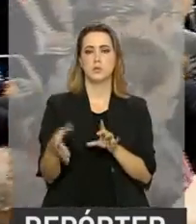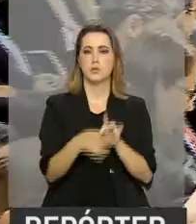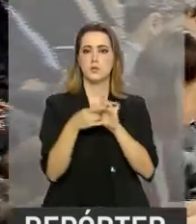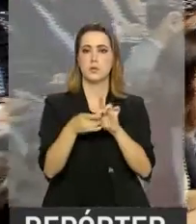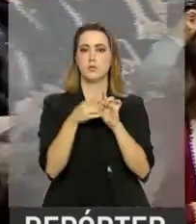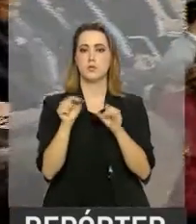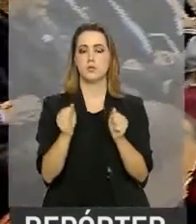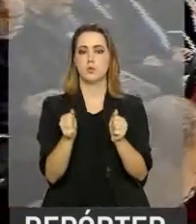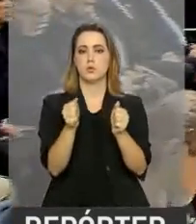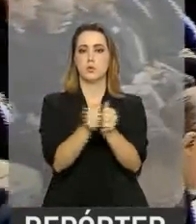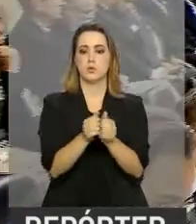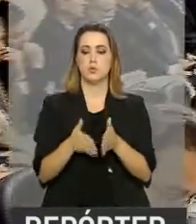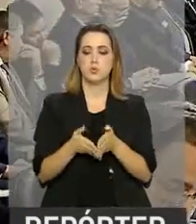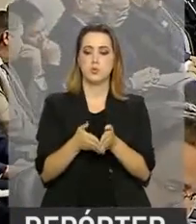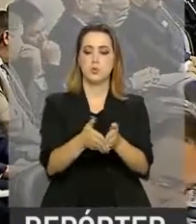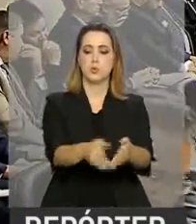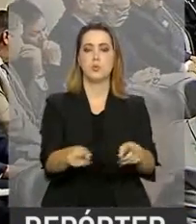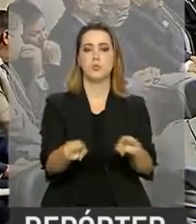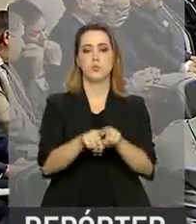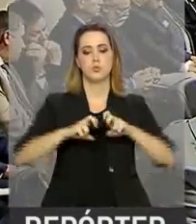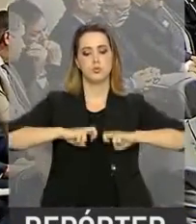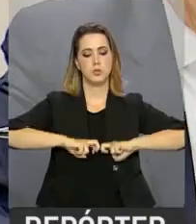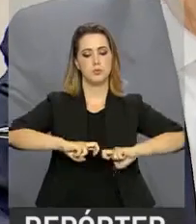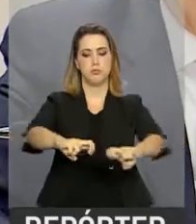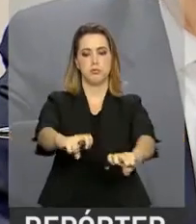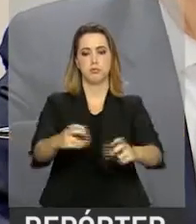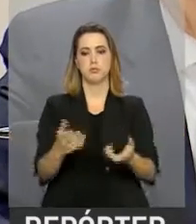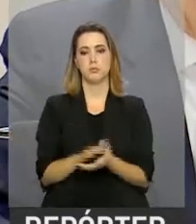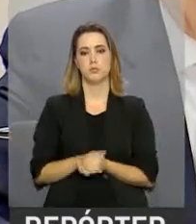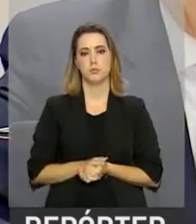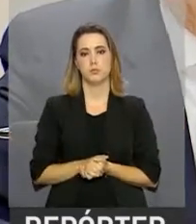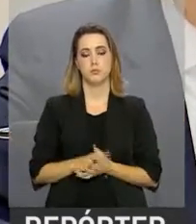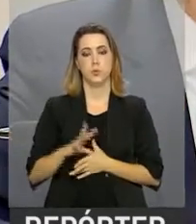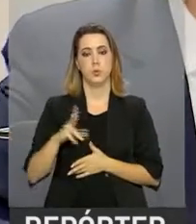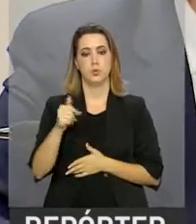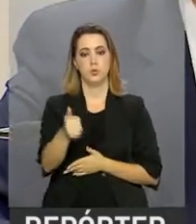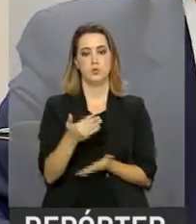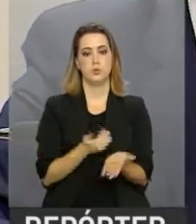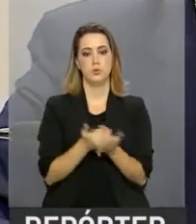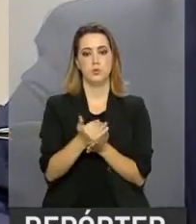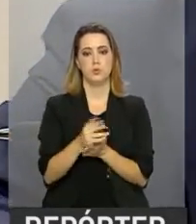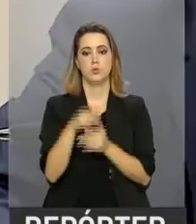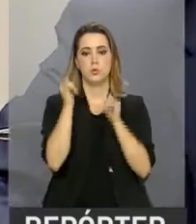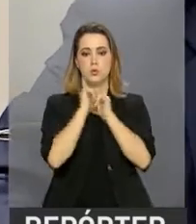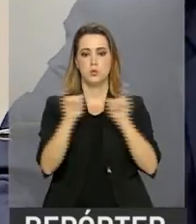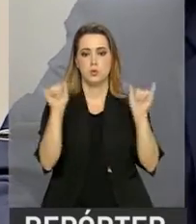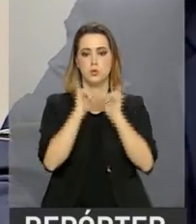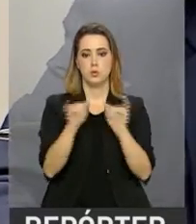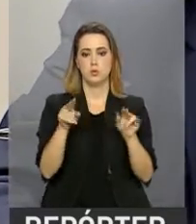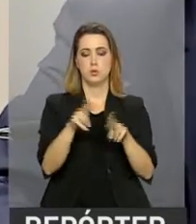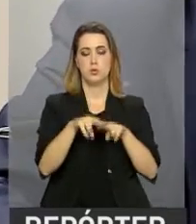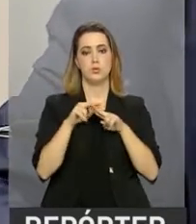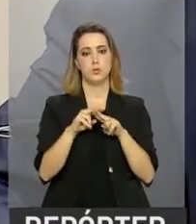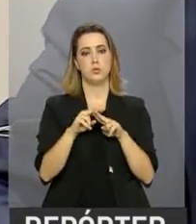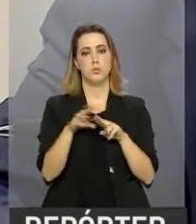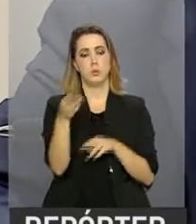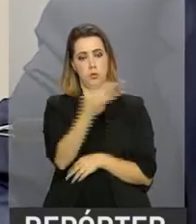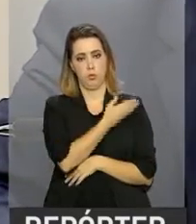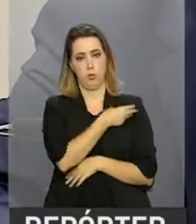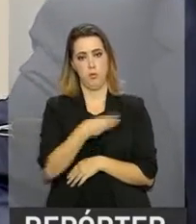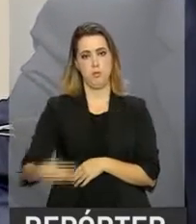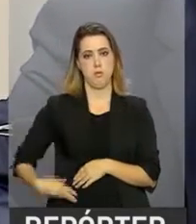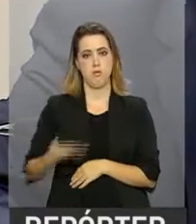com os setores portuário e ferroviário. Todas essas iniciativas anunciadas pelo ministro Quintela,